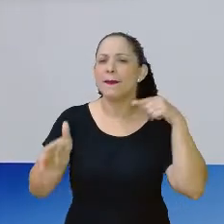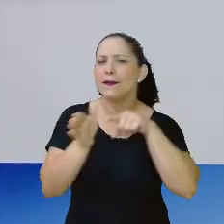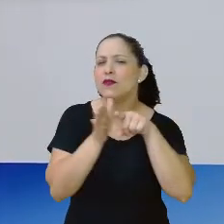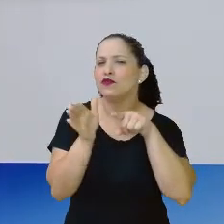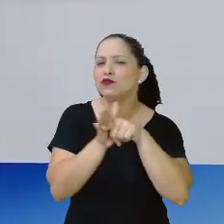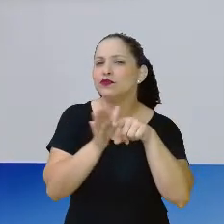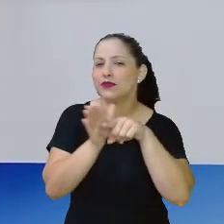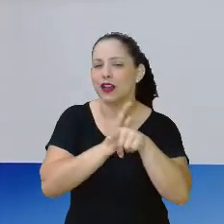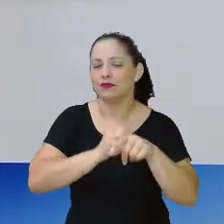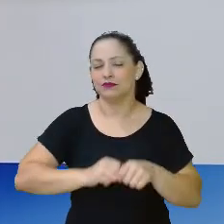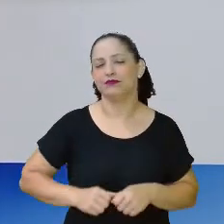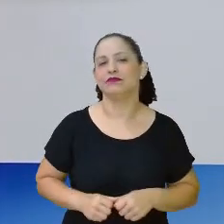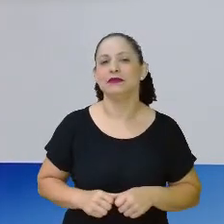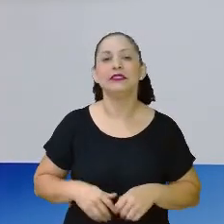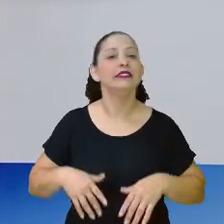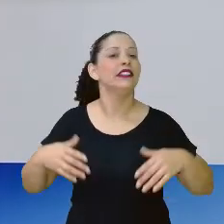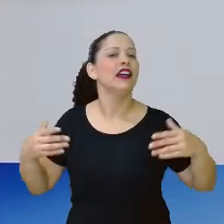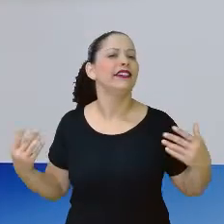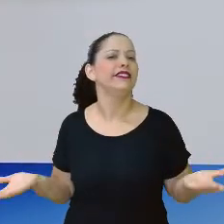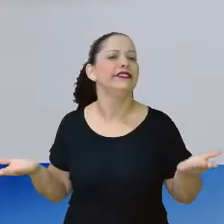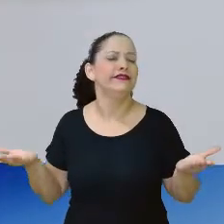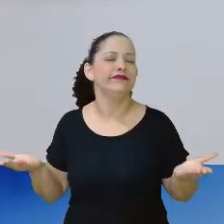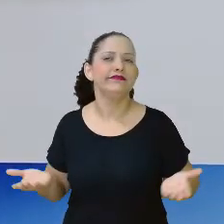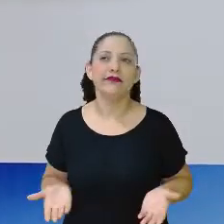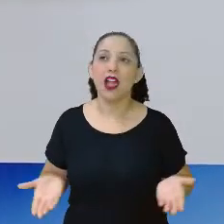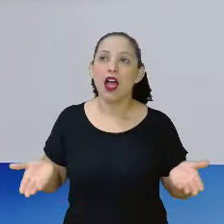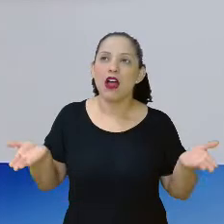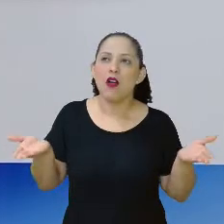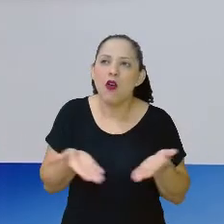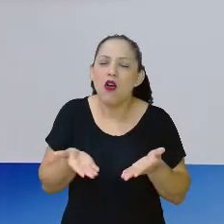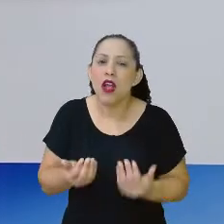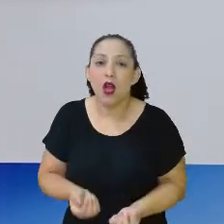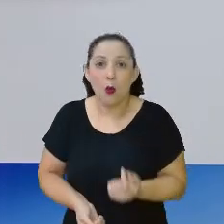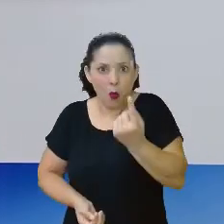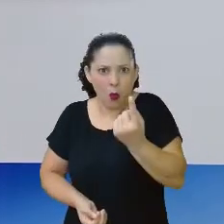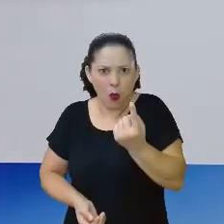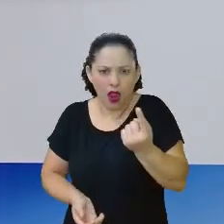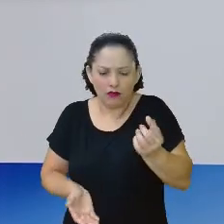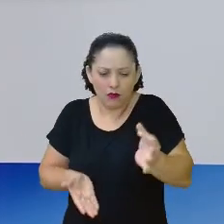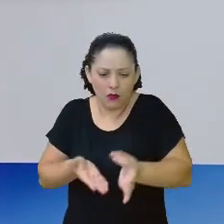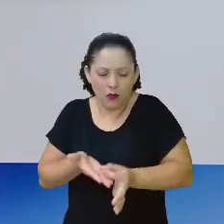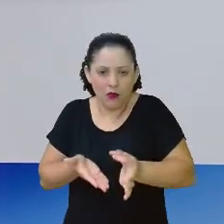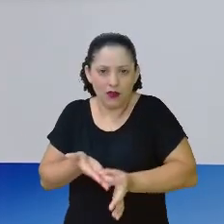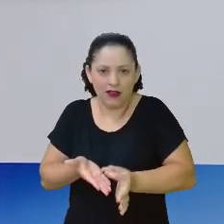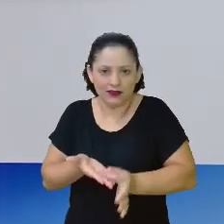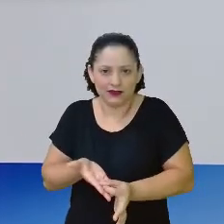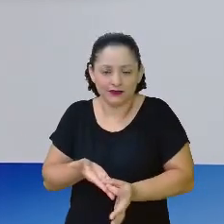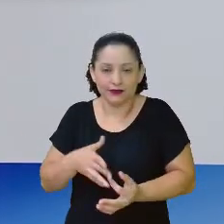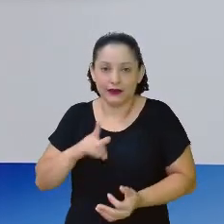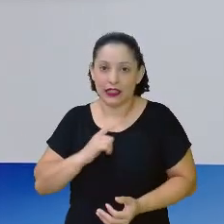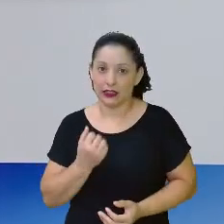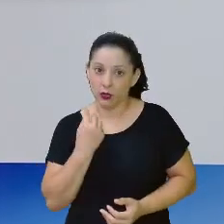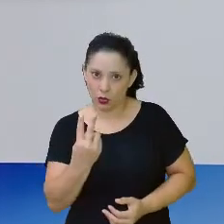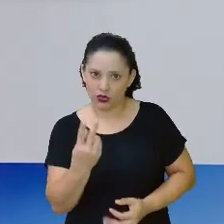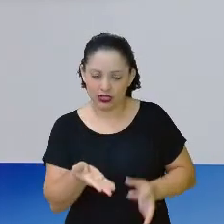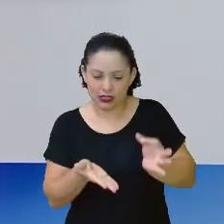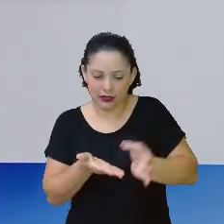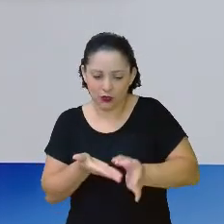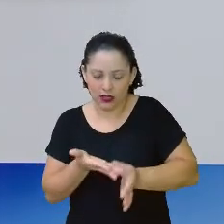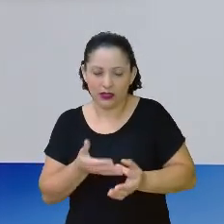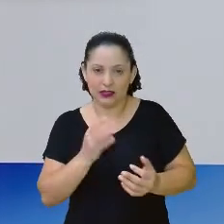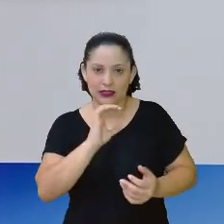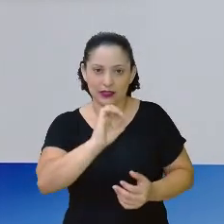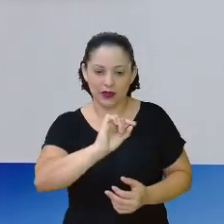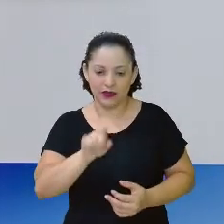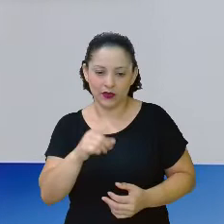para vocês, ô gente, só apenas uma moedinha de 50, se eu tenho aqui duas moedinhas de 50